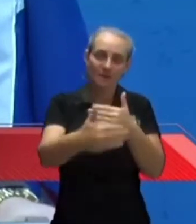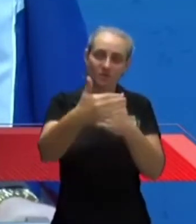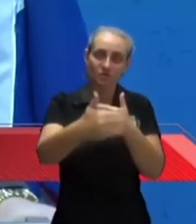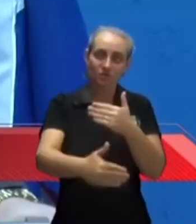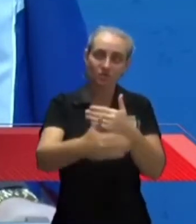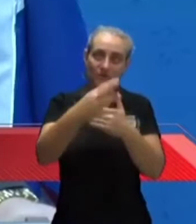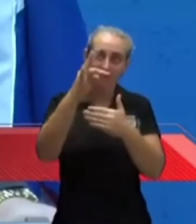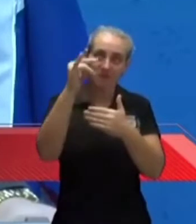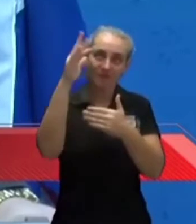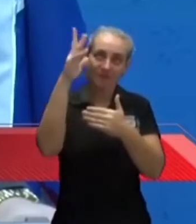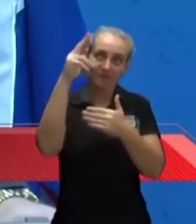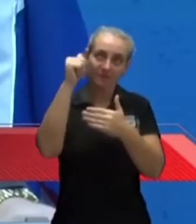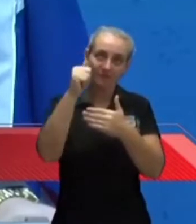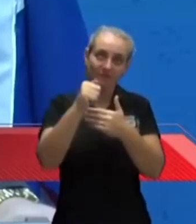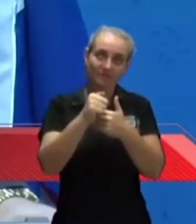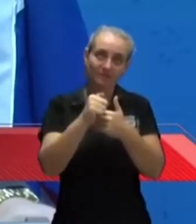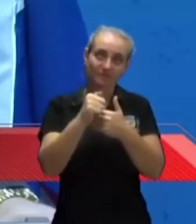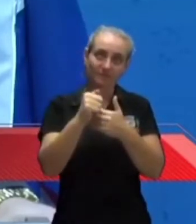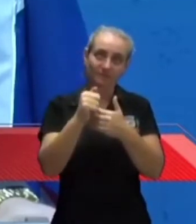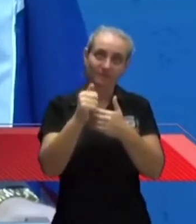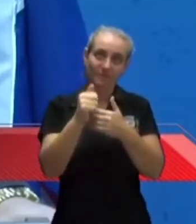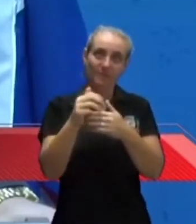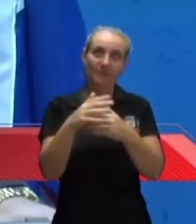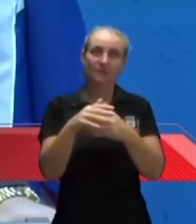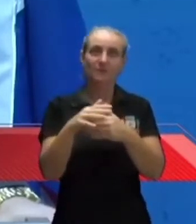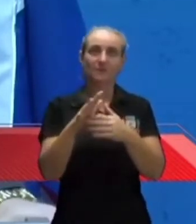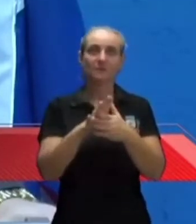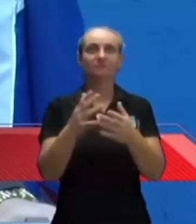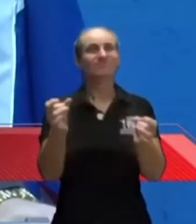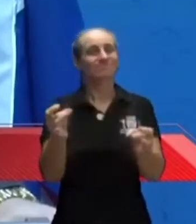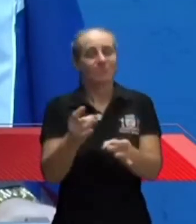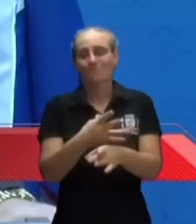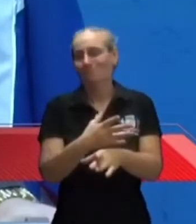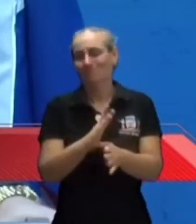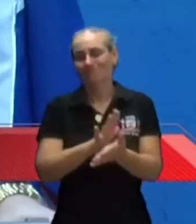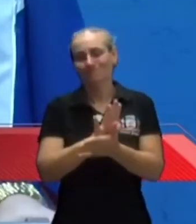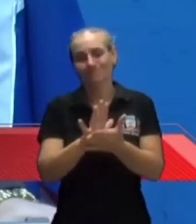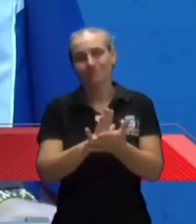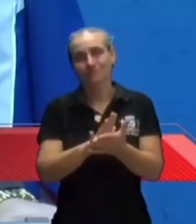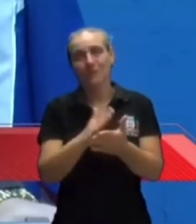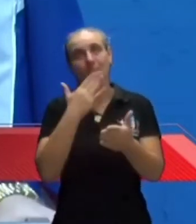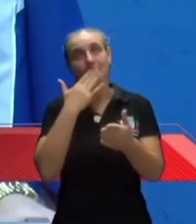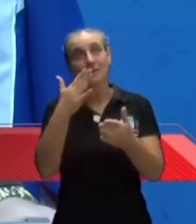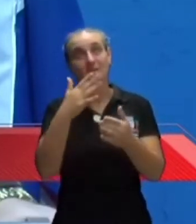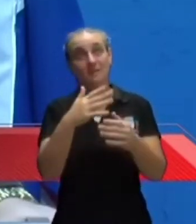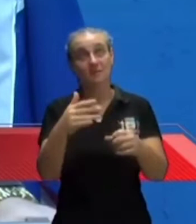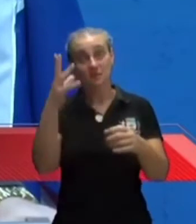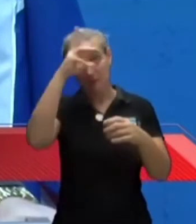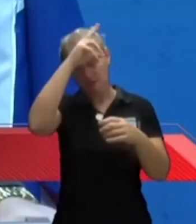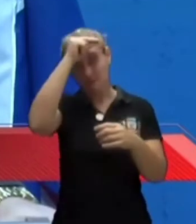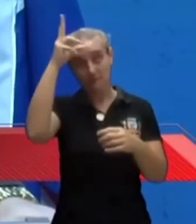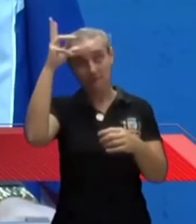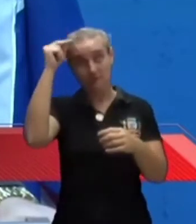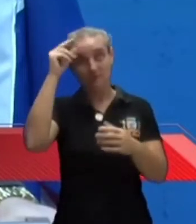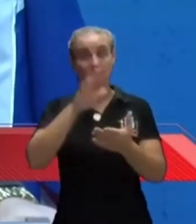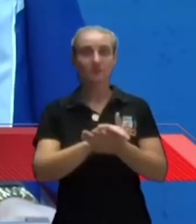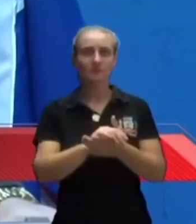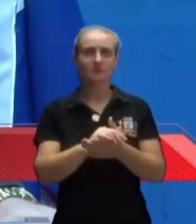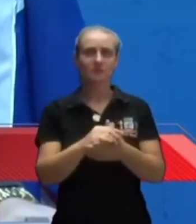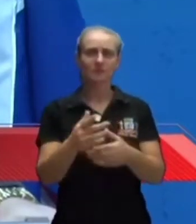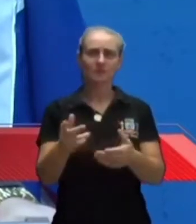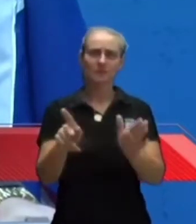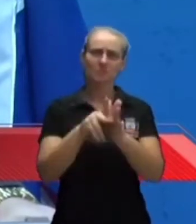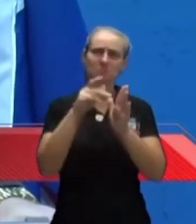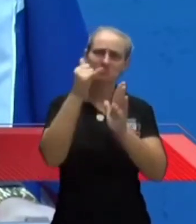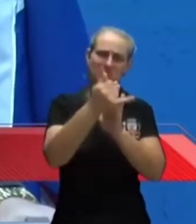padece do jeito que está, não está pronto. Então, peço que a prefeitura já pedi, mas peço novamente para faça um projeto de uma